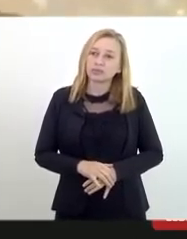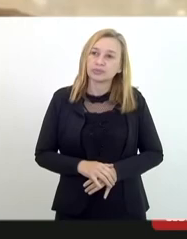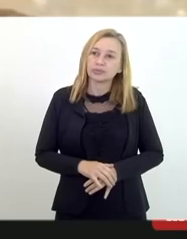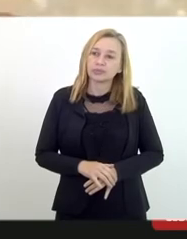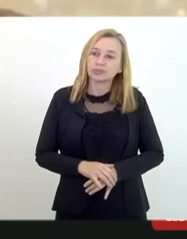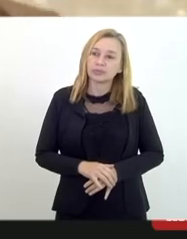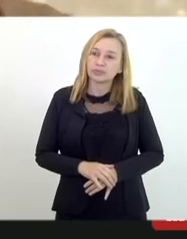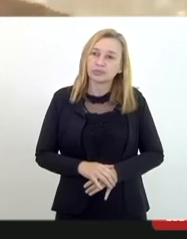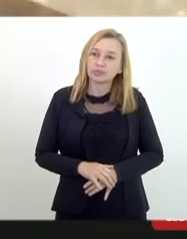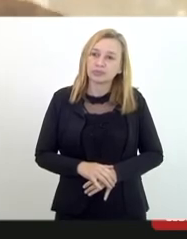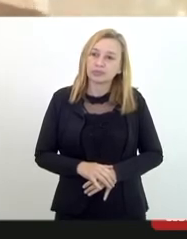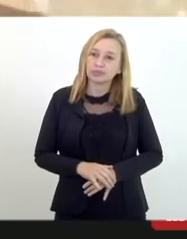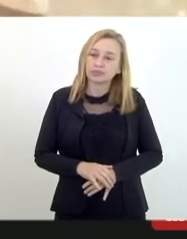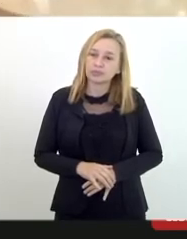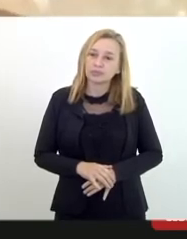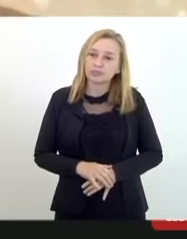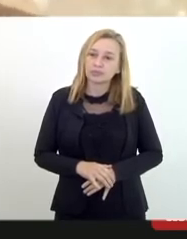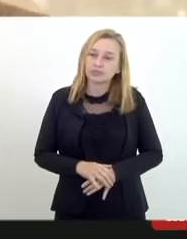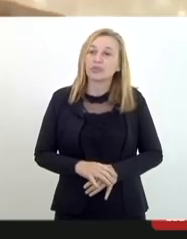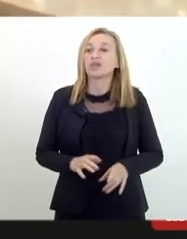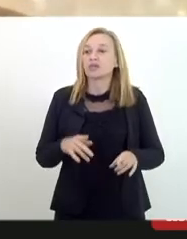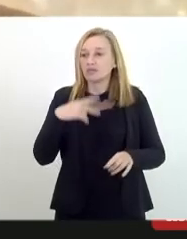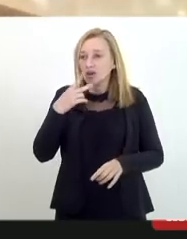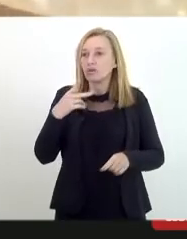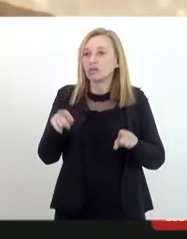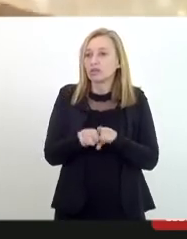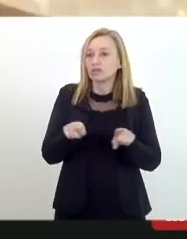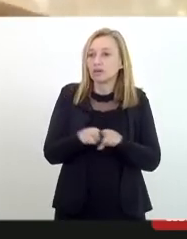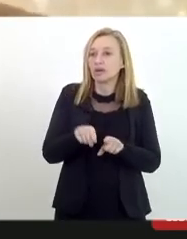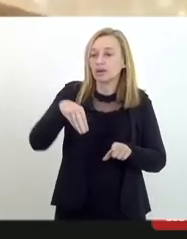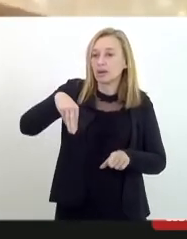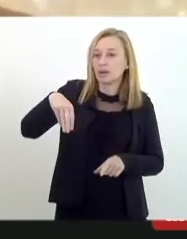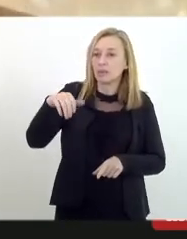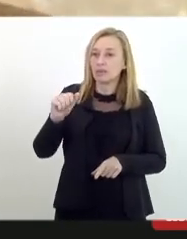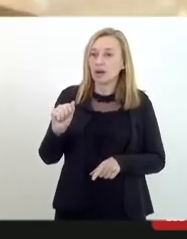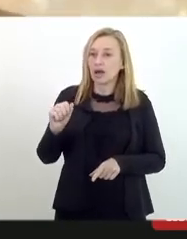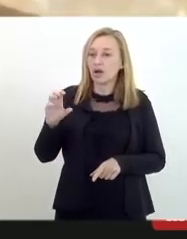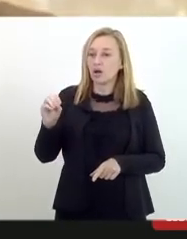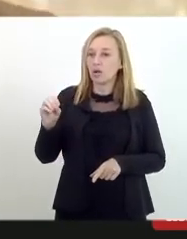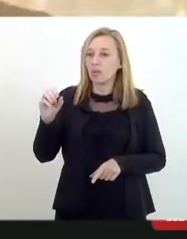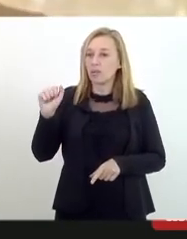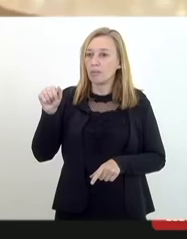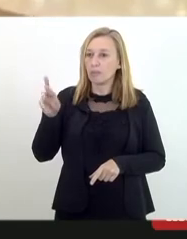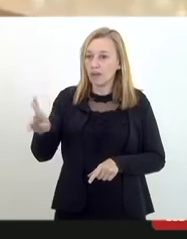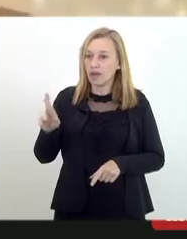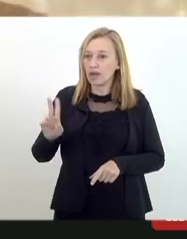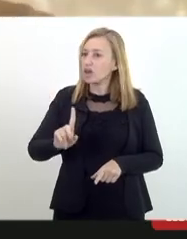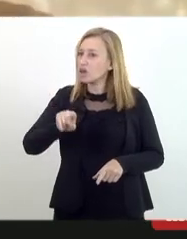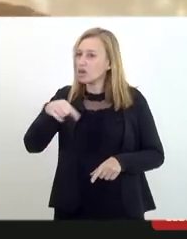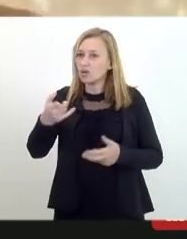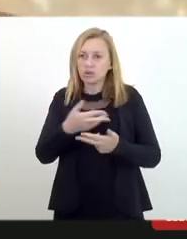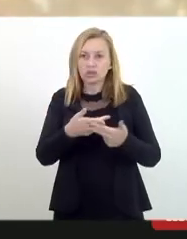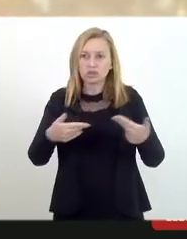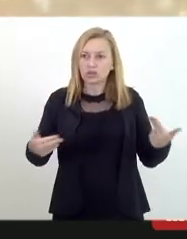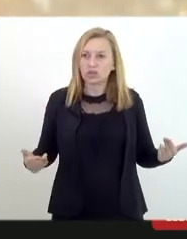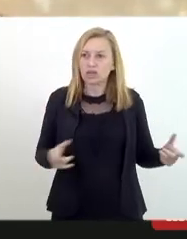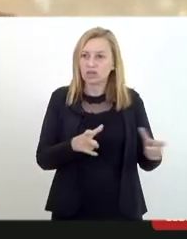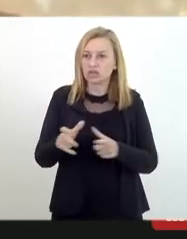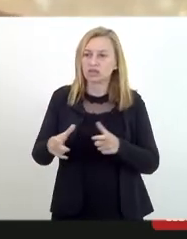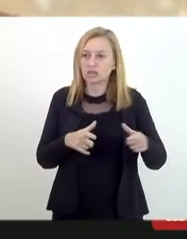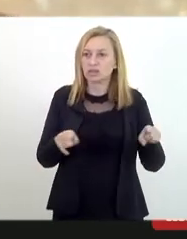falou de mal ou merda, falou de mal ou merda, não sobrou de ninguém, falou da igreja Sara, Nossa Terra, que é evangélica,